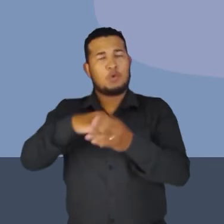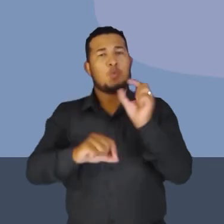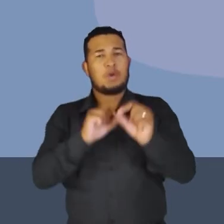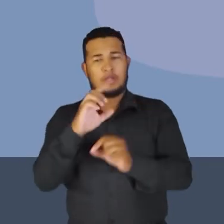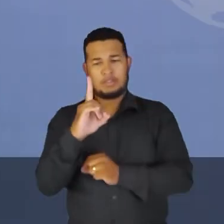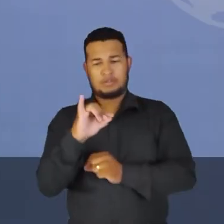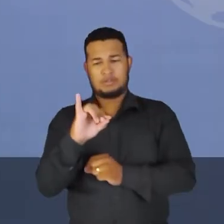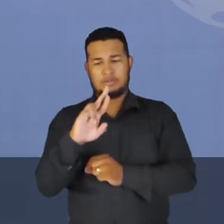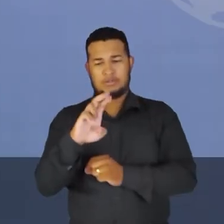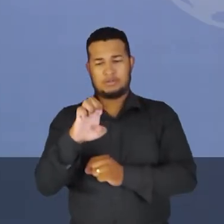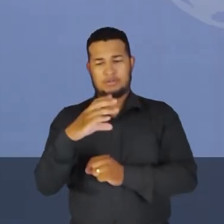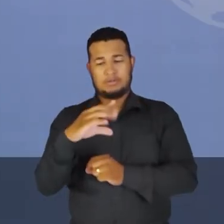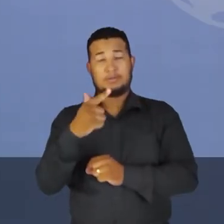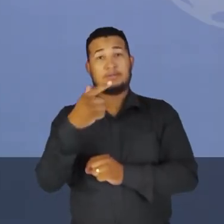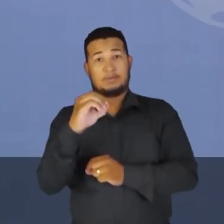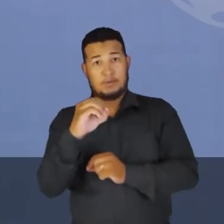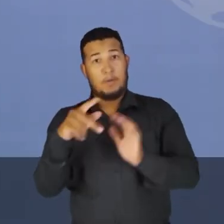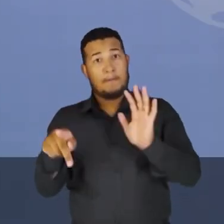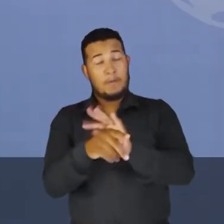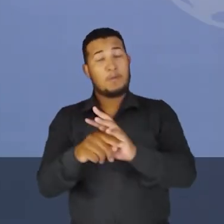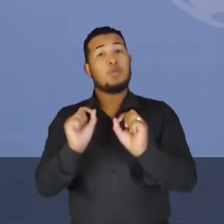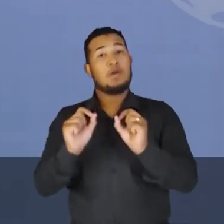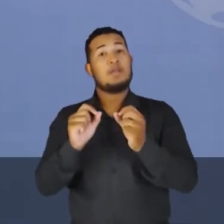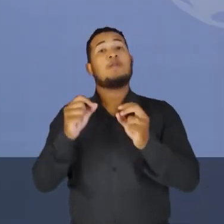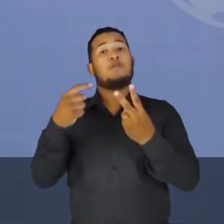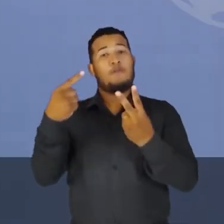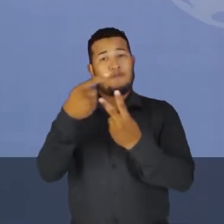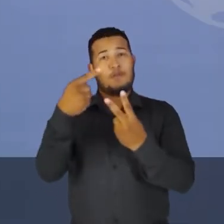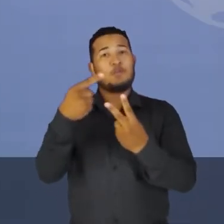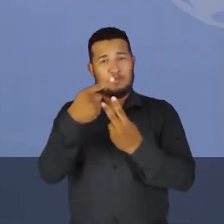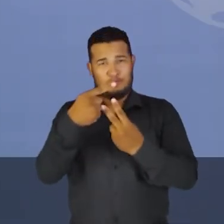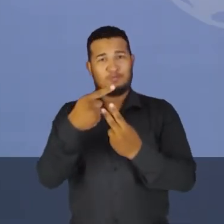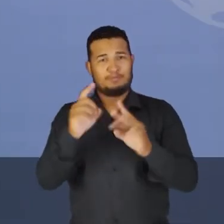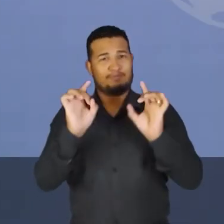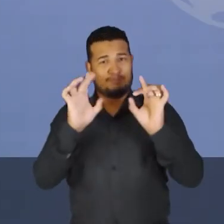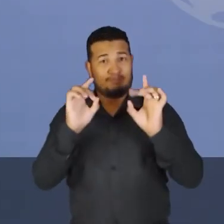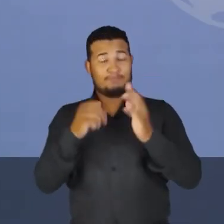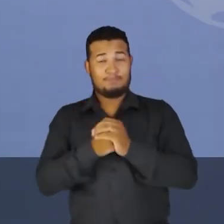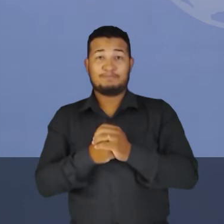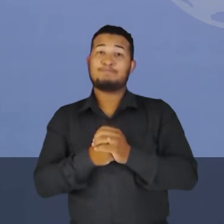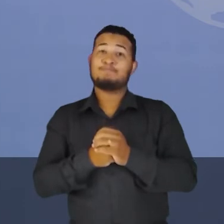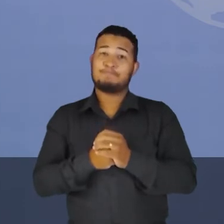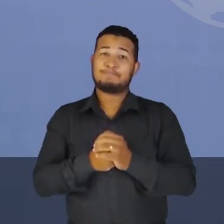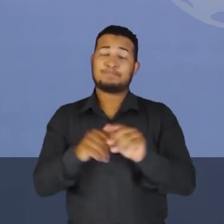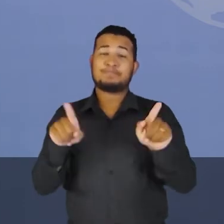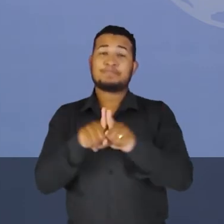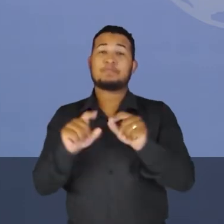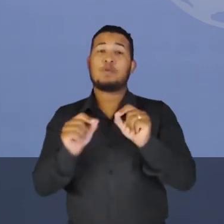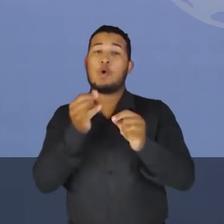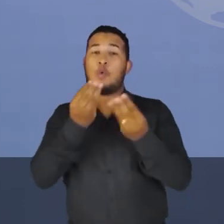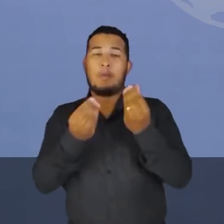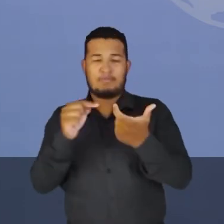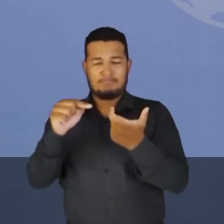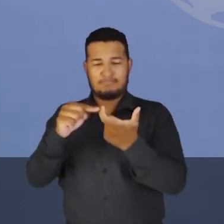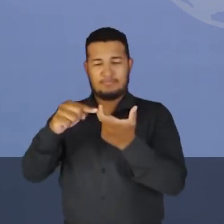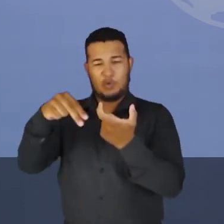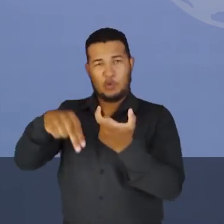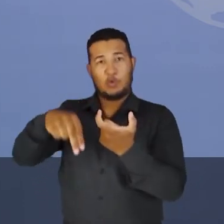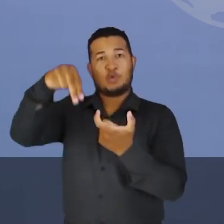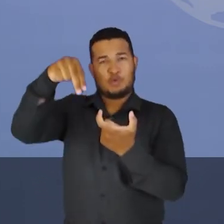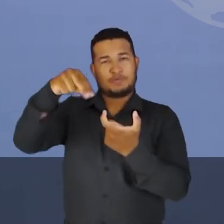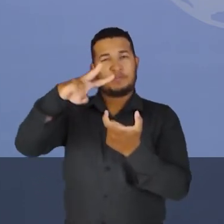direção do vetor indução magnética e o polo norte da bússola